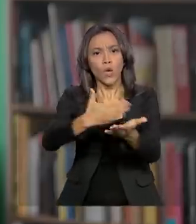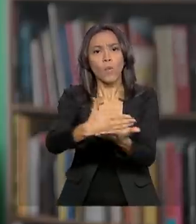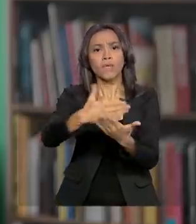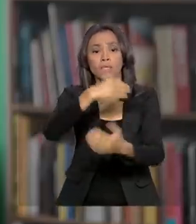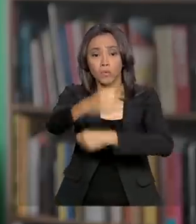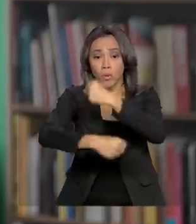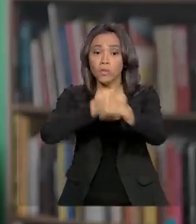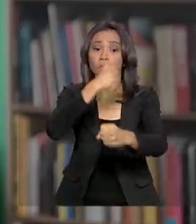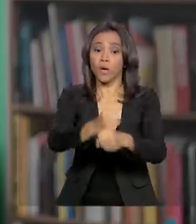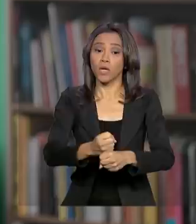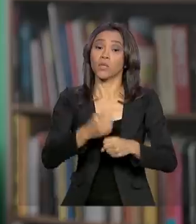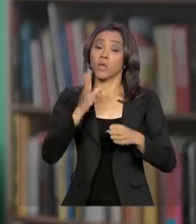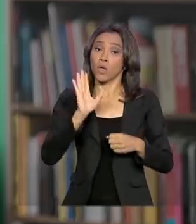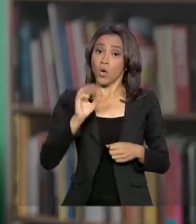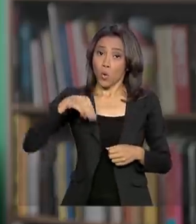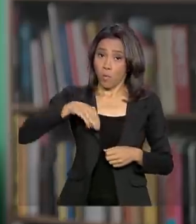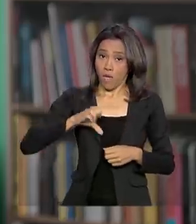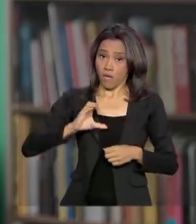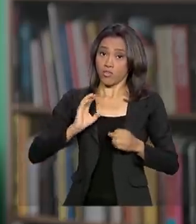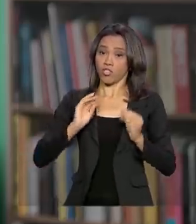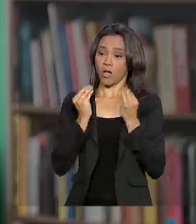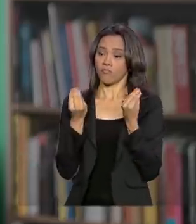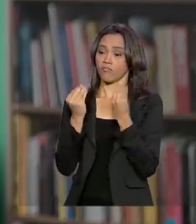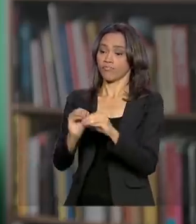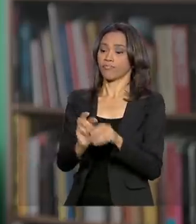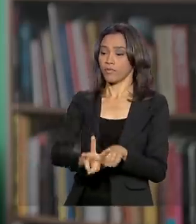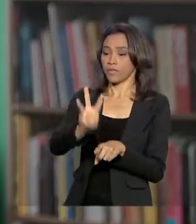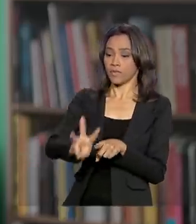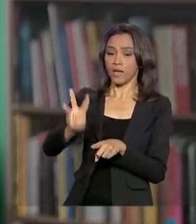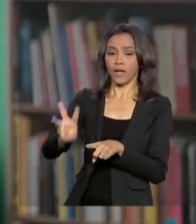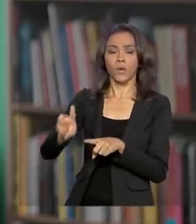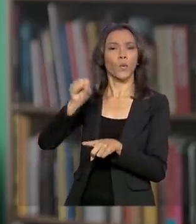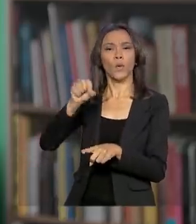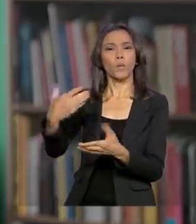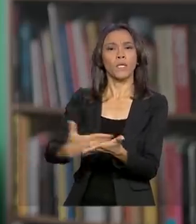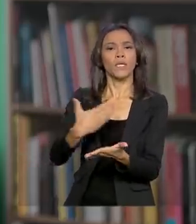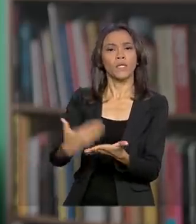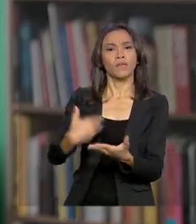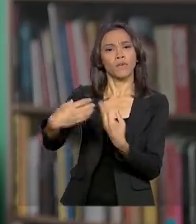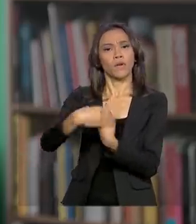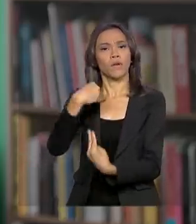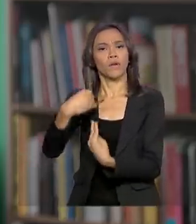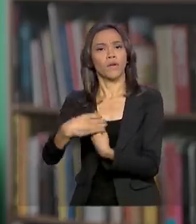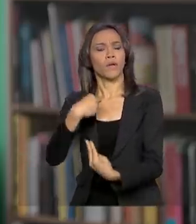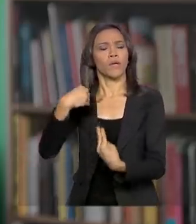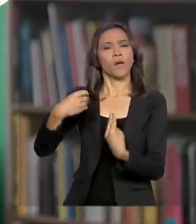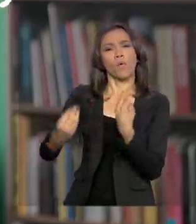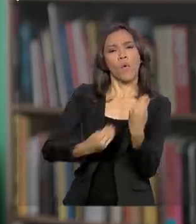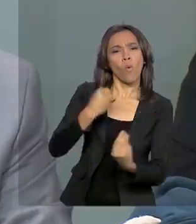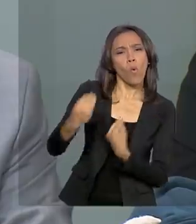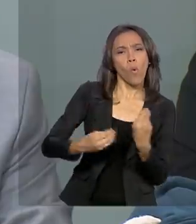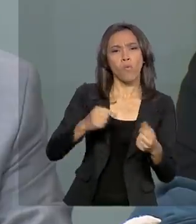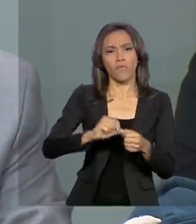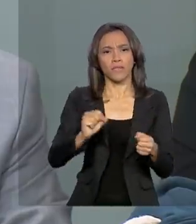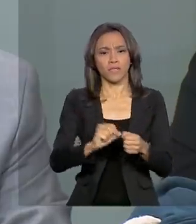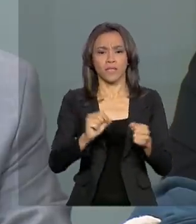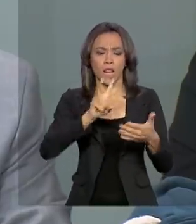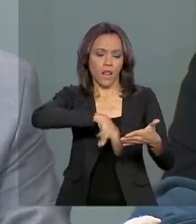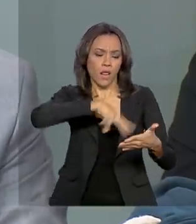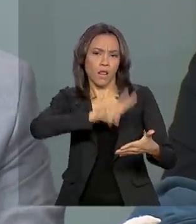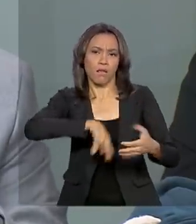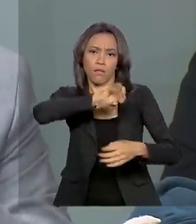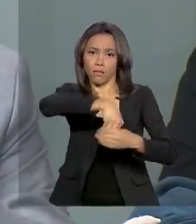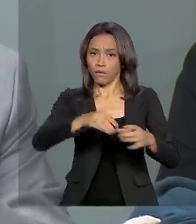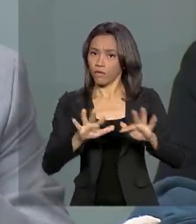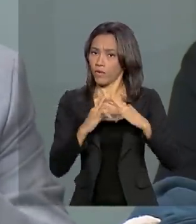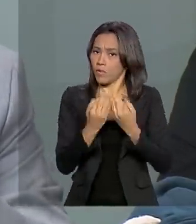O MEC já disponibilizou no site um guia com dicas e técnicas para incentivar a leitura em família. Pela primeira vez no